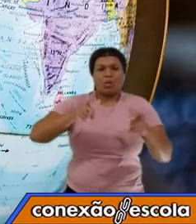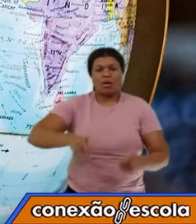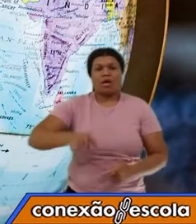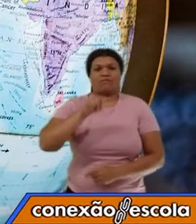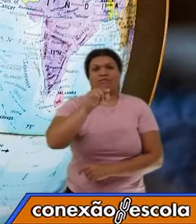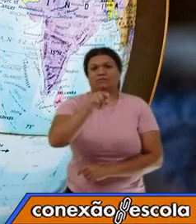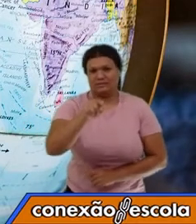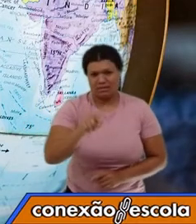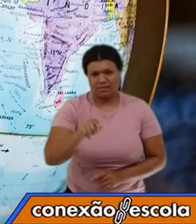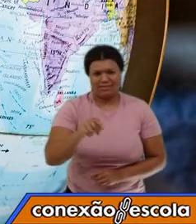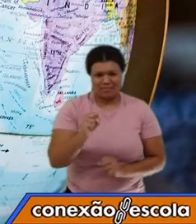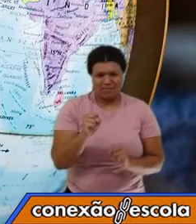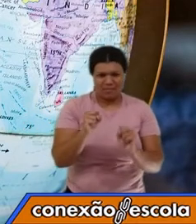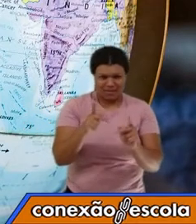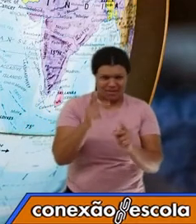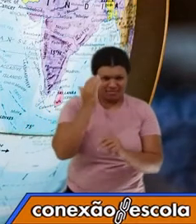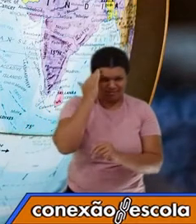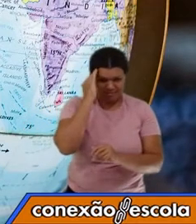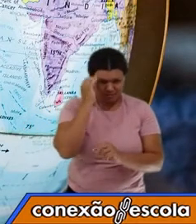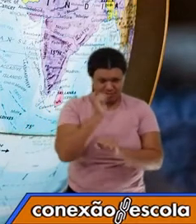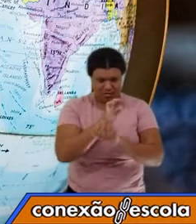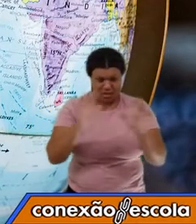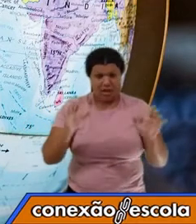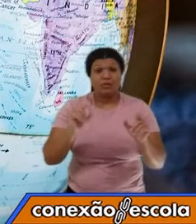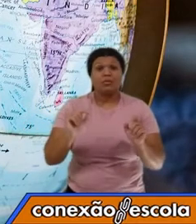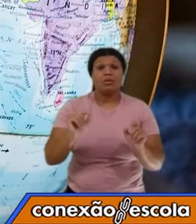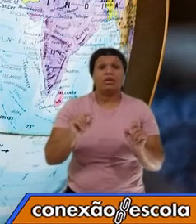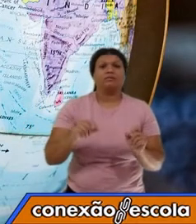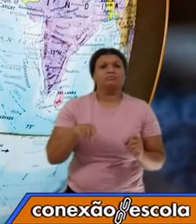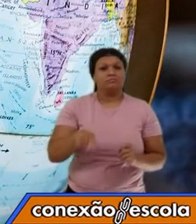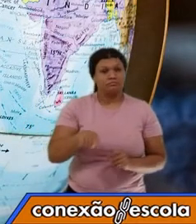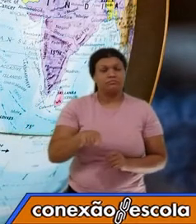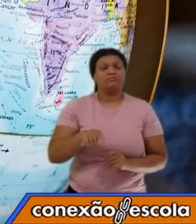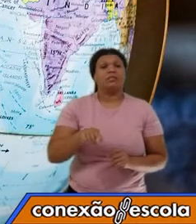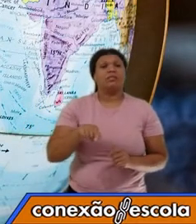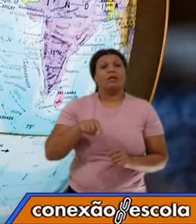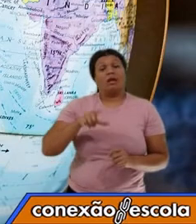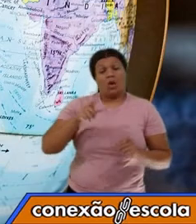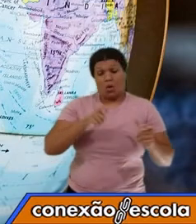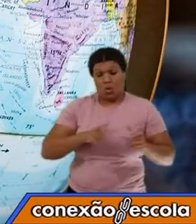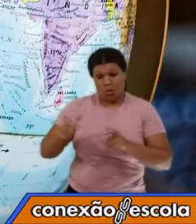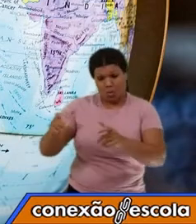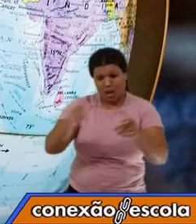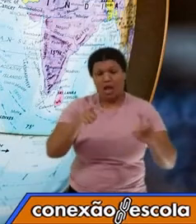Ok? Grava isso. Identidade tem a ver com lugar, lugar tem a ver com